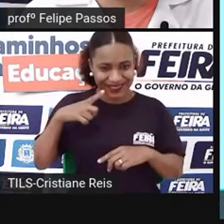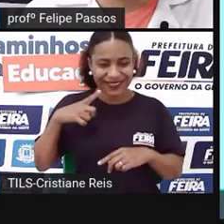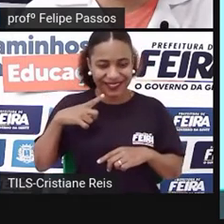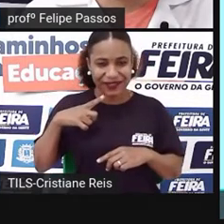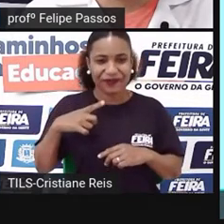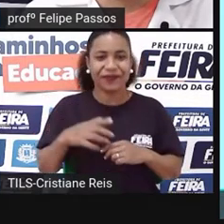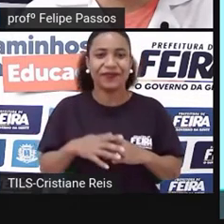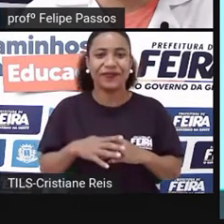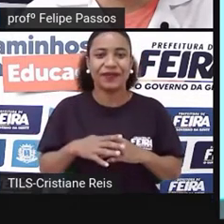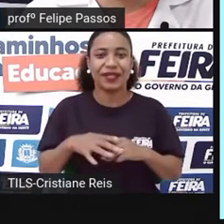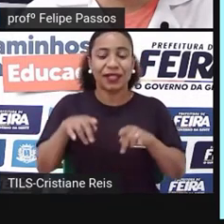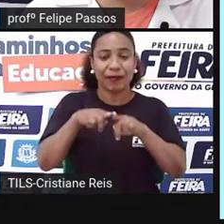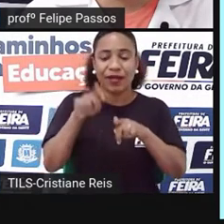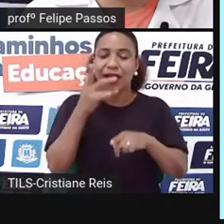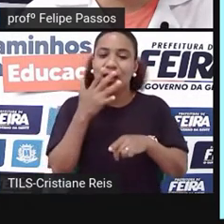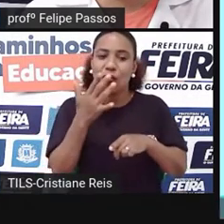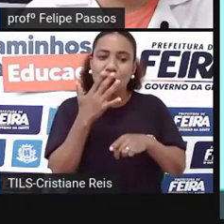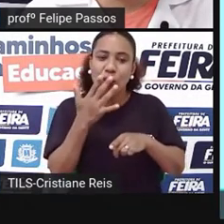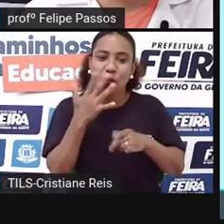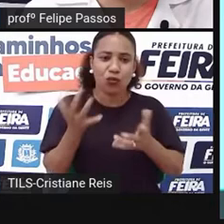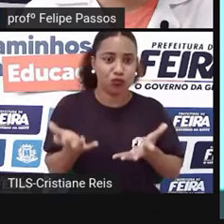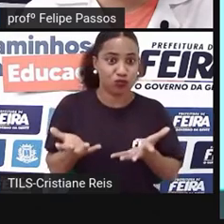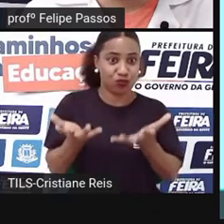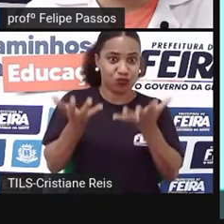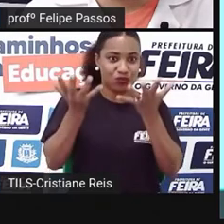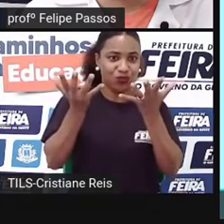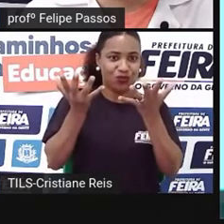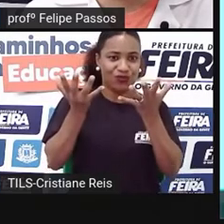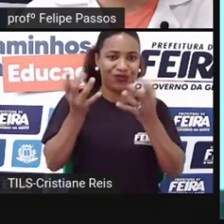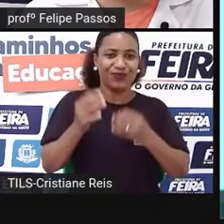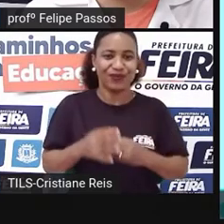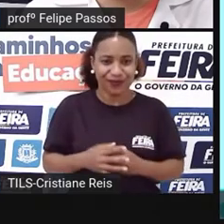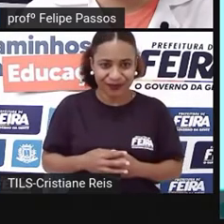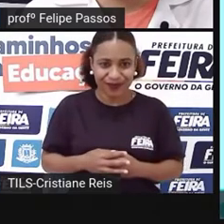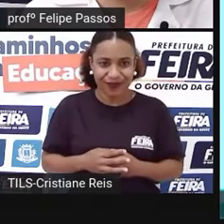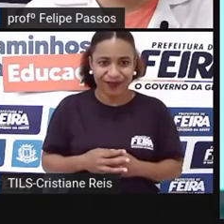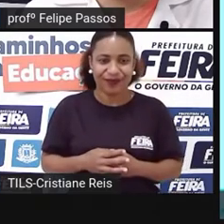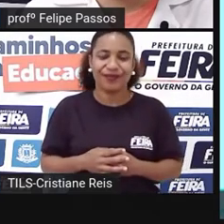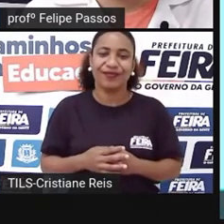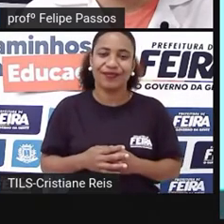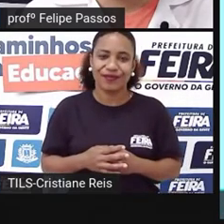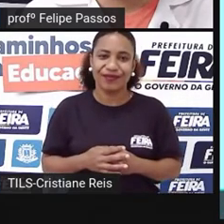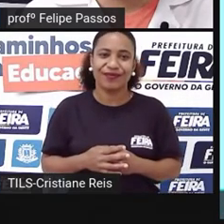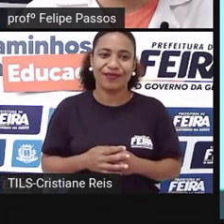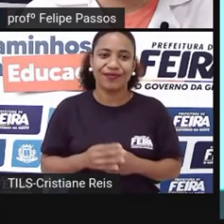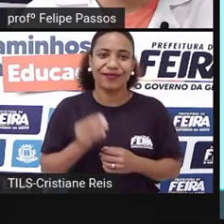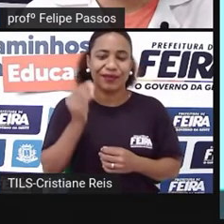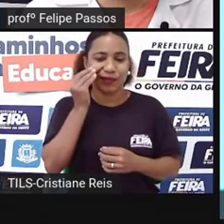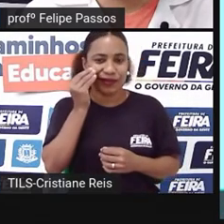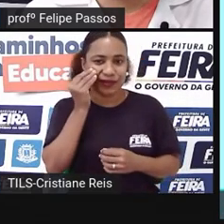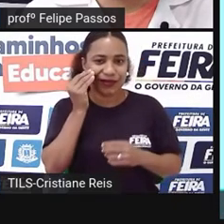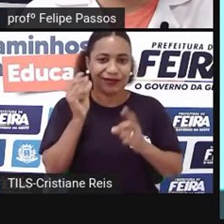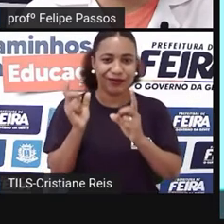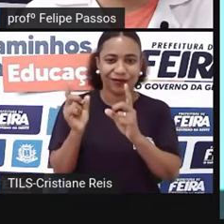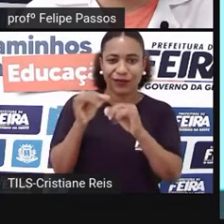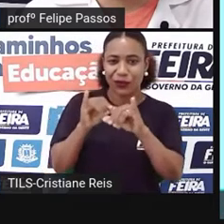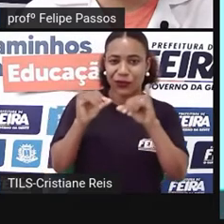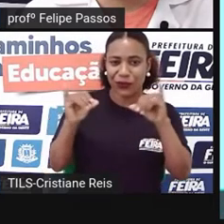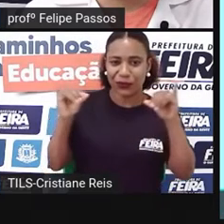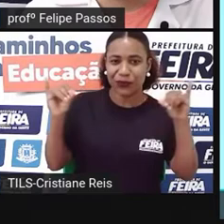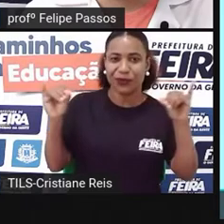a cor também. Então, ela é basicamente a parte do meu trabalho que é de venda da publicidade.